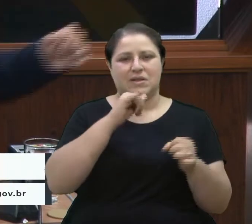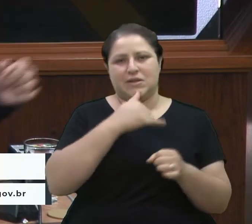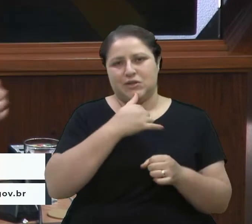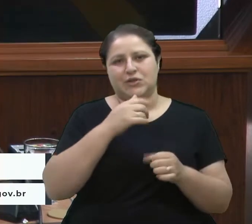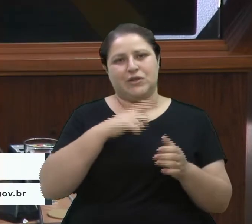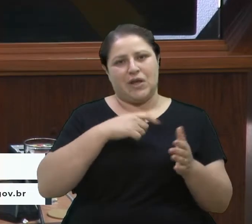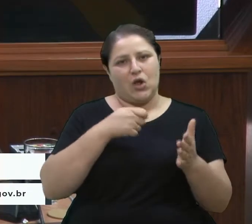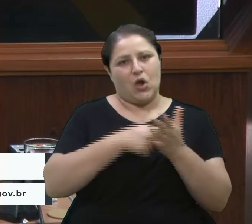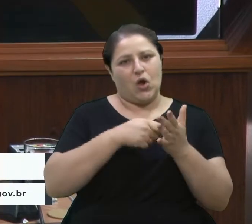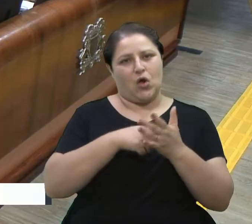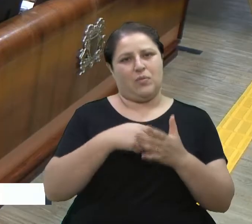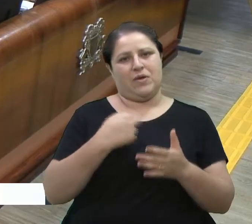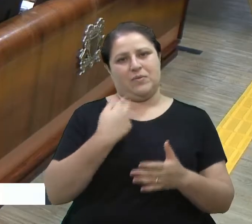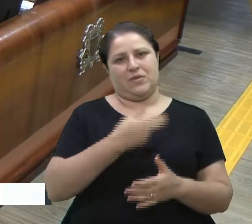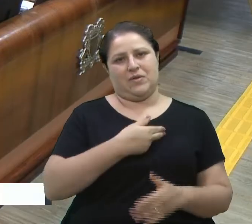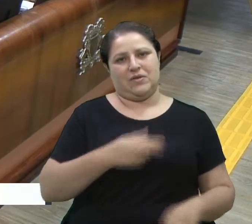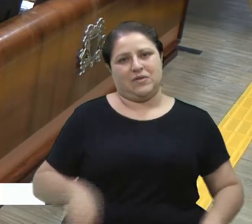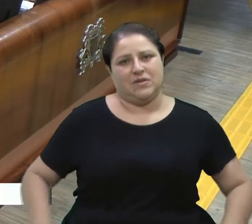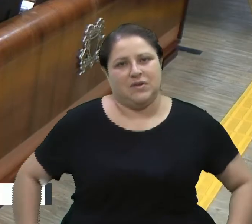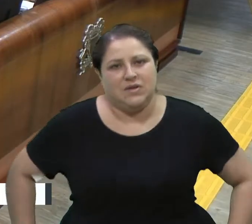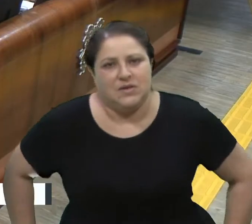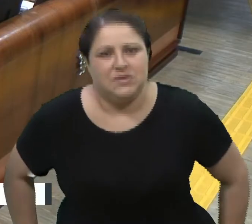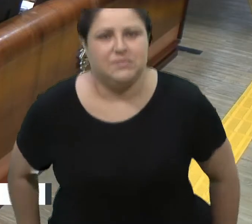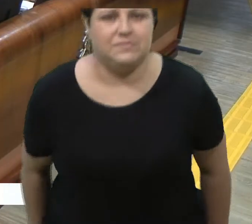parabéns. Muito obrigado. Obrigado.